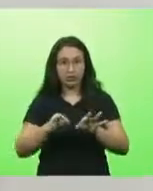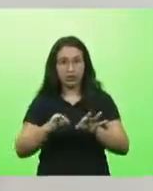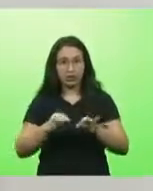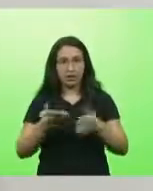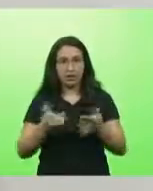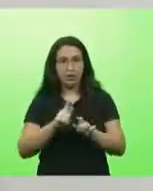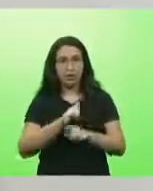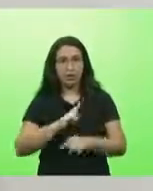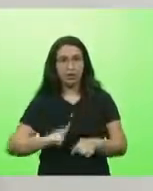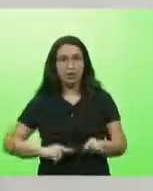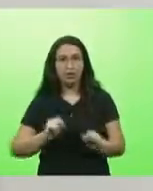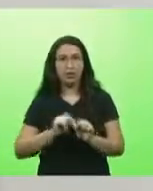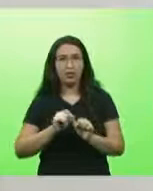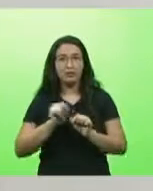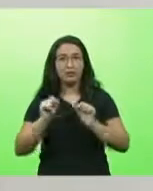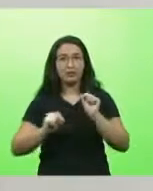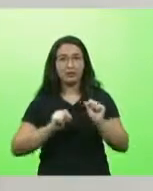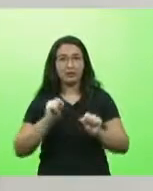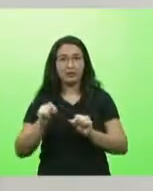O que que o governo fez?